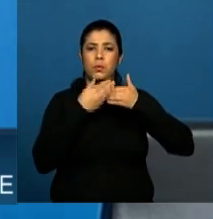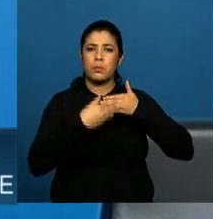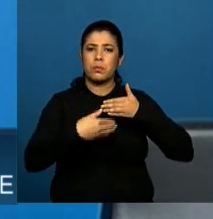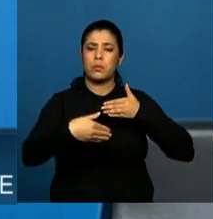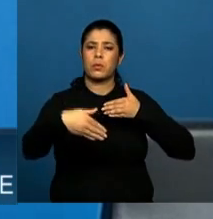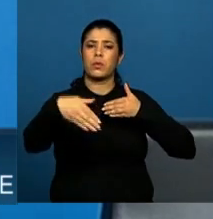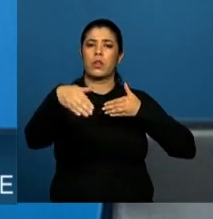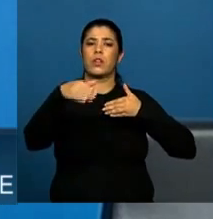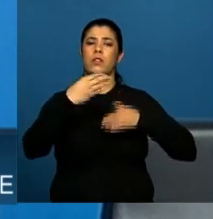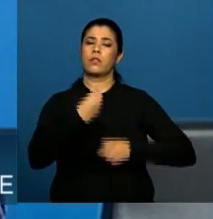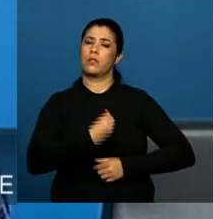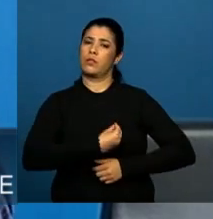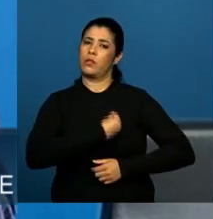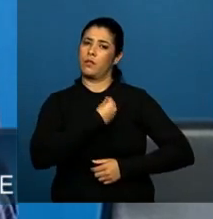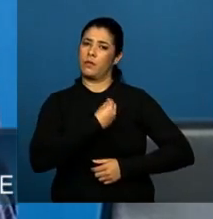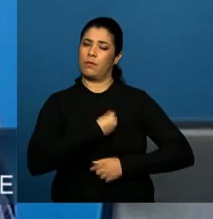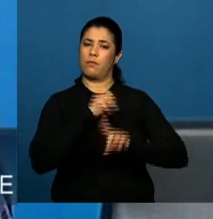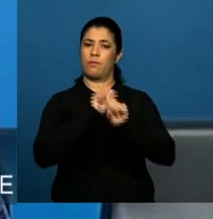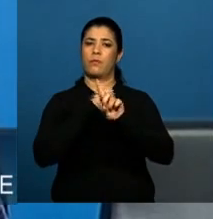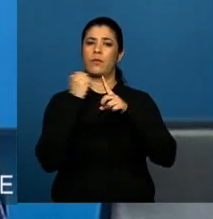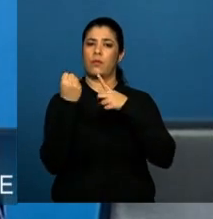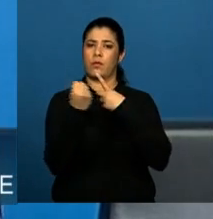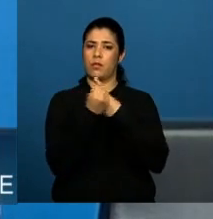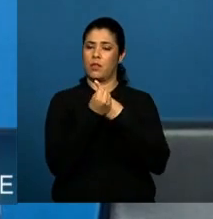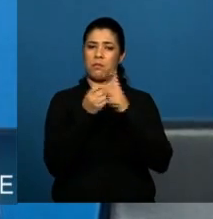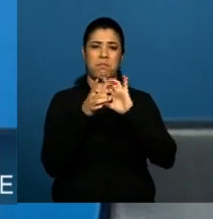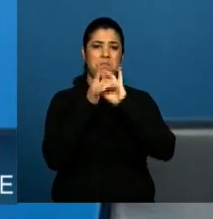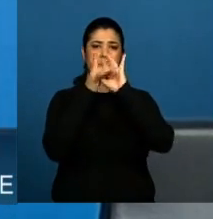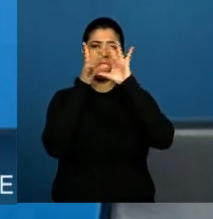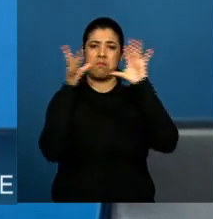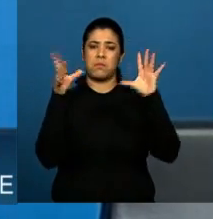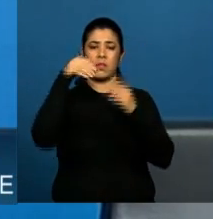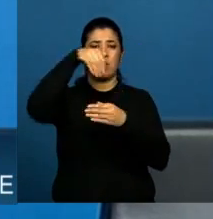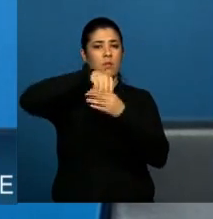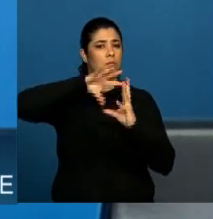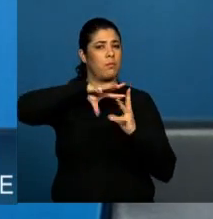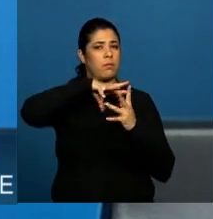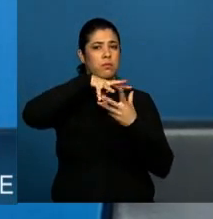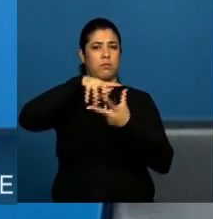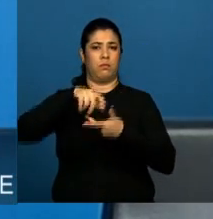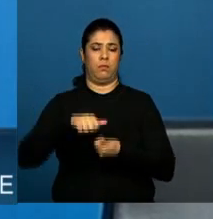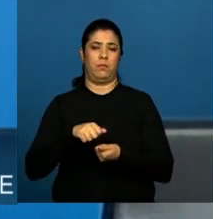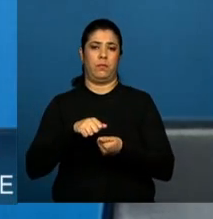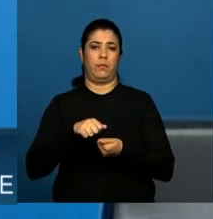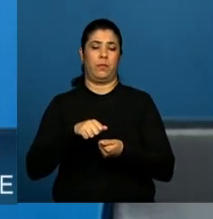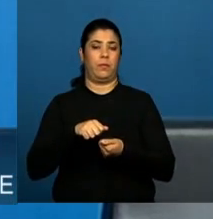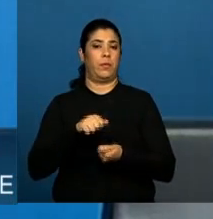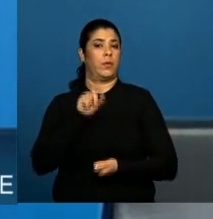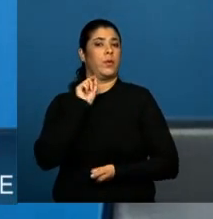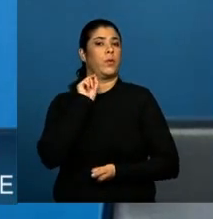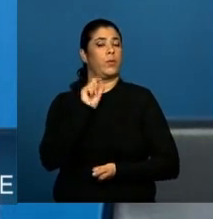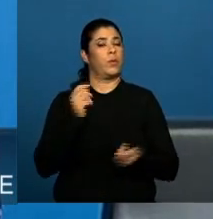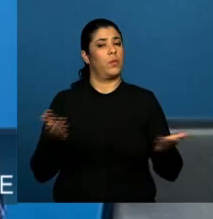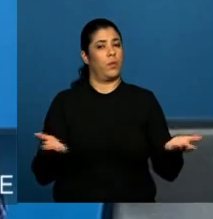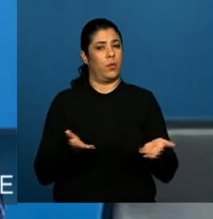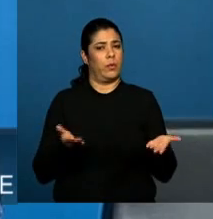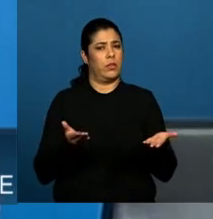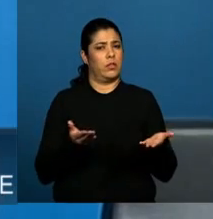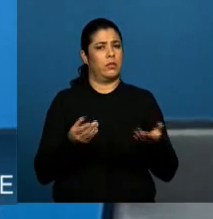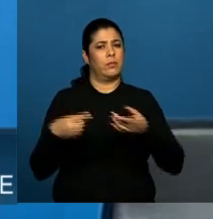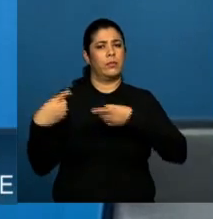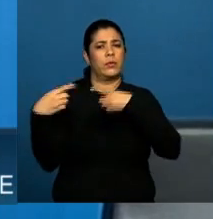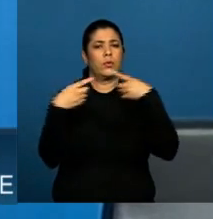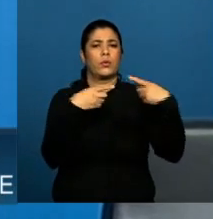social em todo o mundo. O que se discute, e